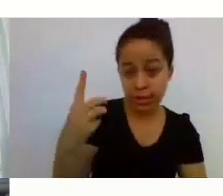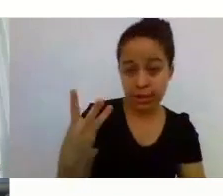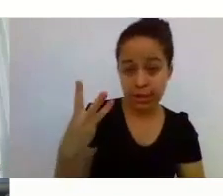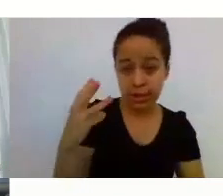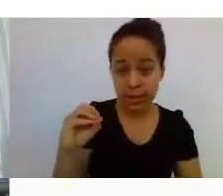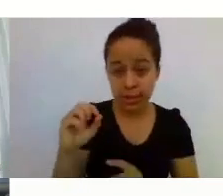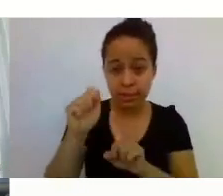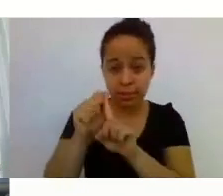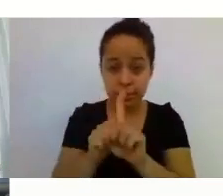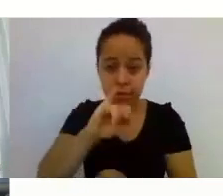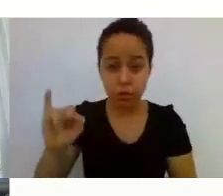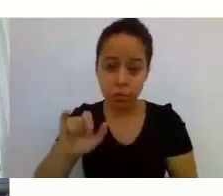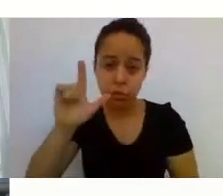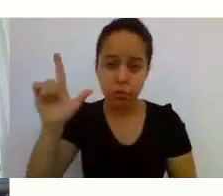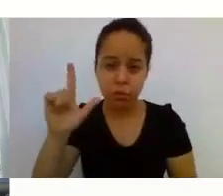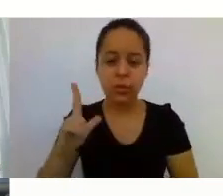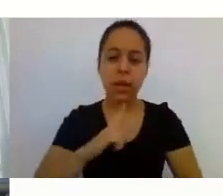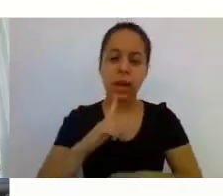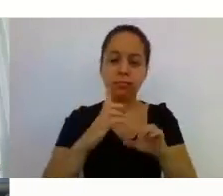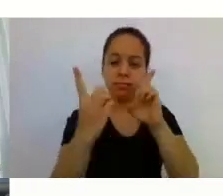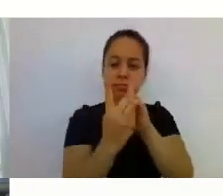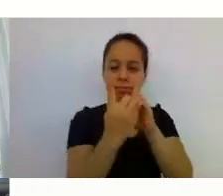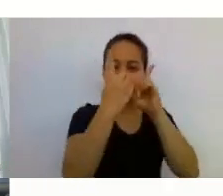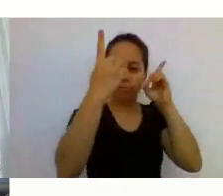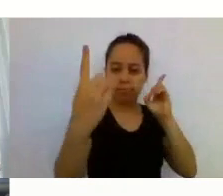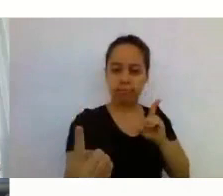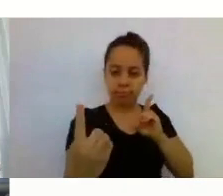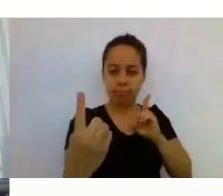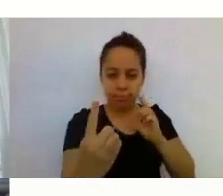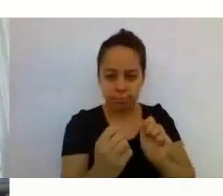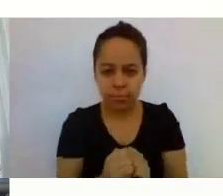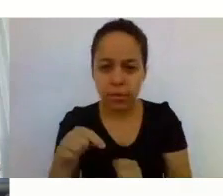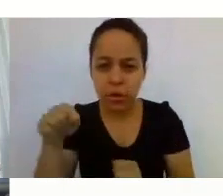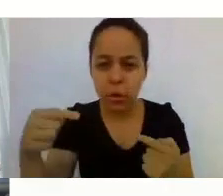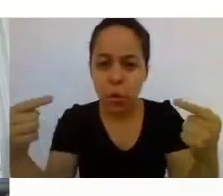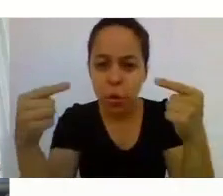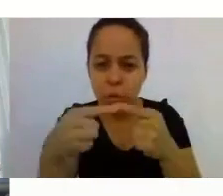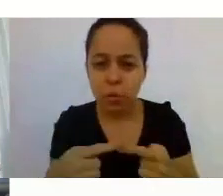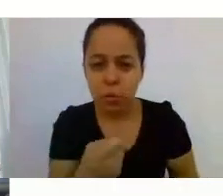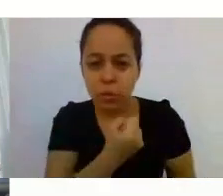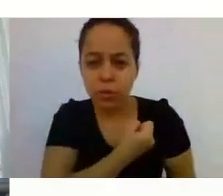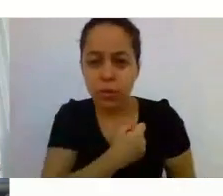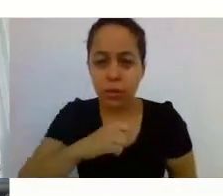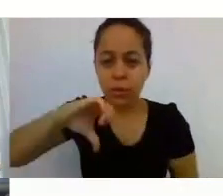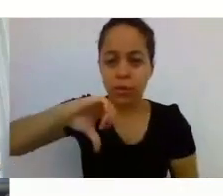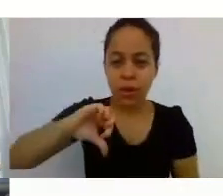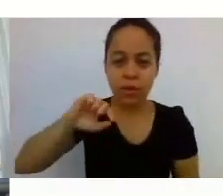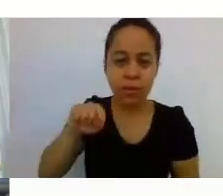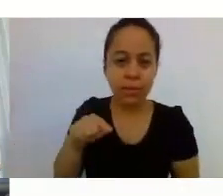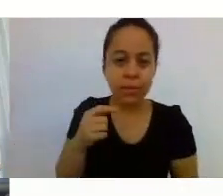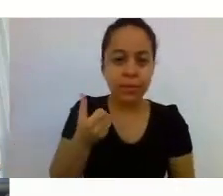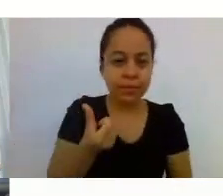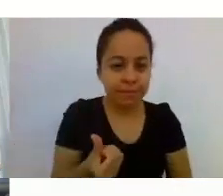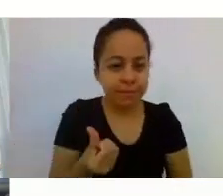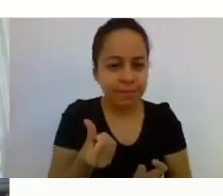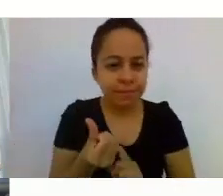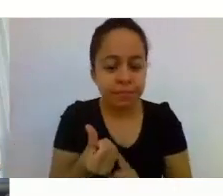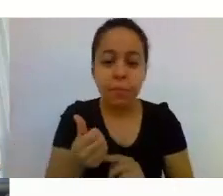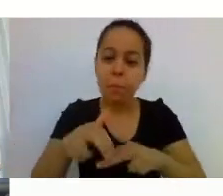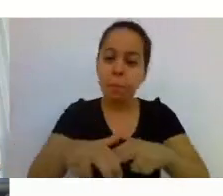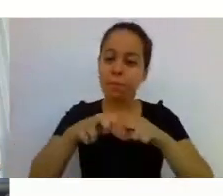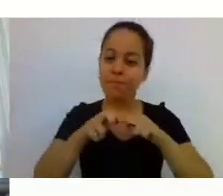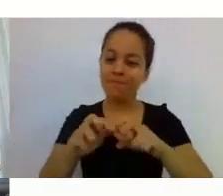2020, de forma remota. Conforme o item 9.6, em virtude da pandemia